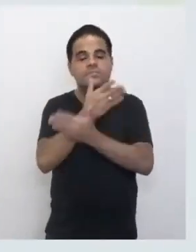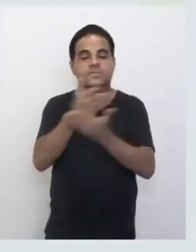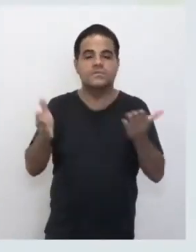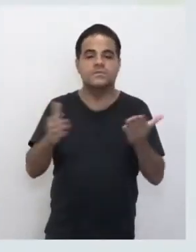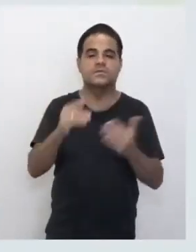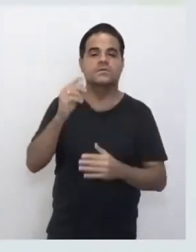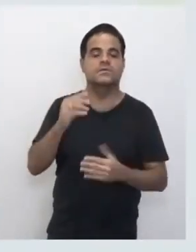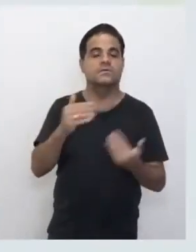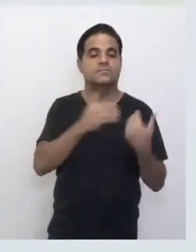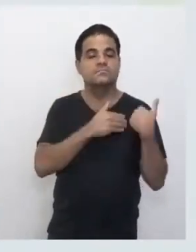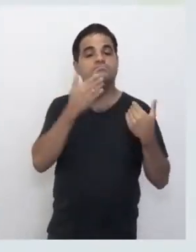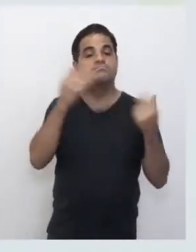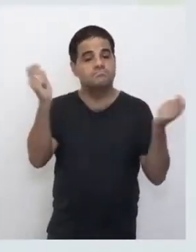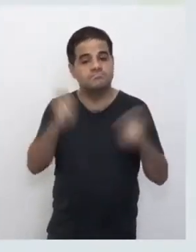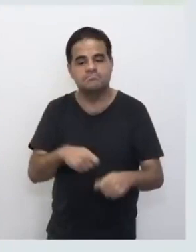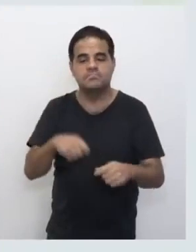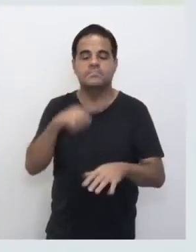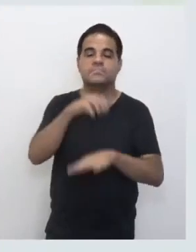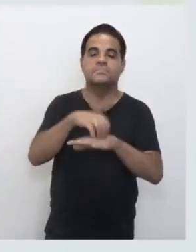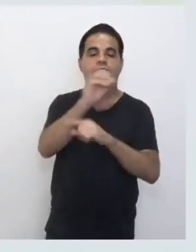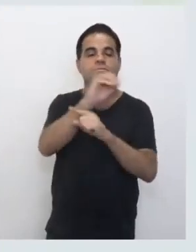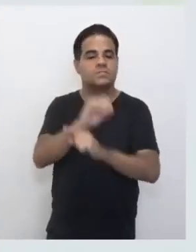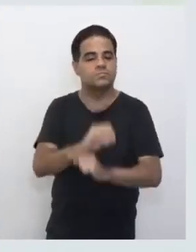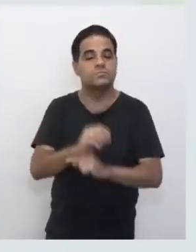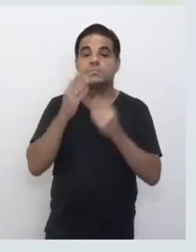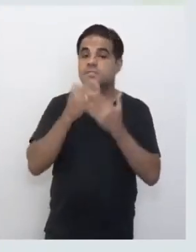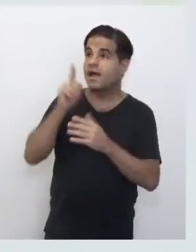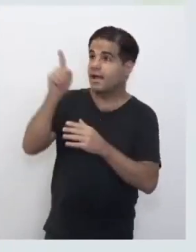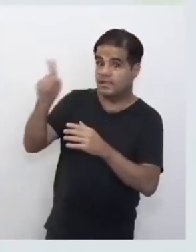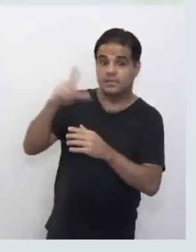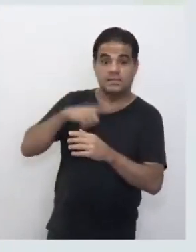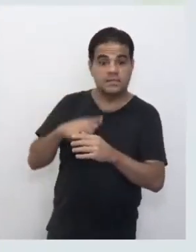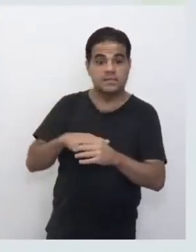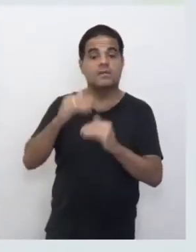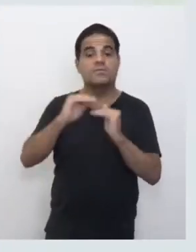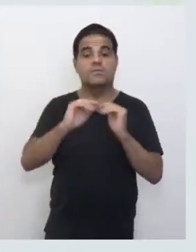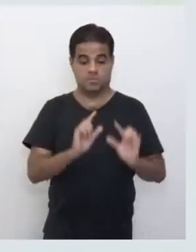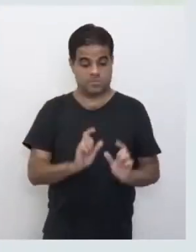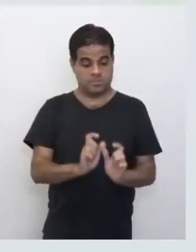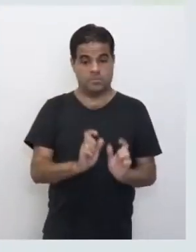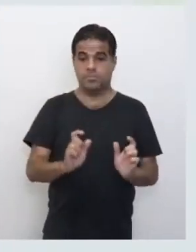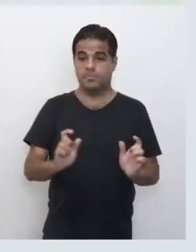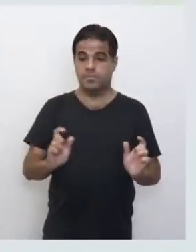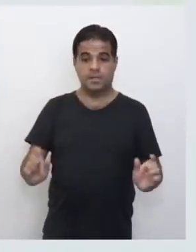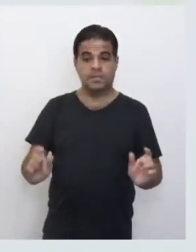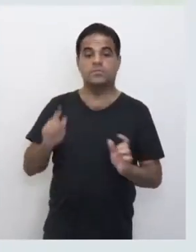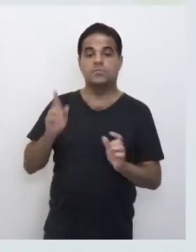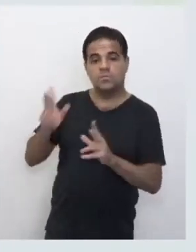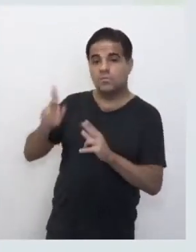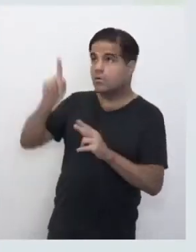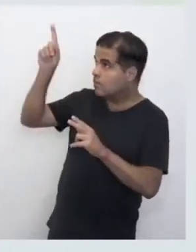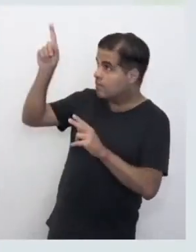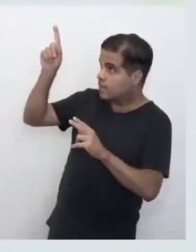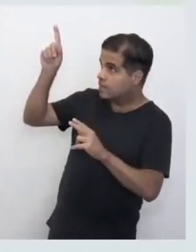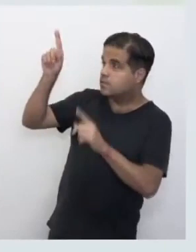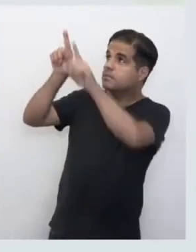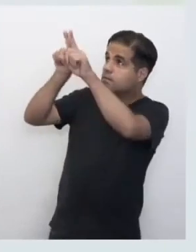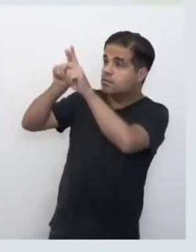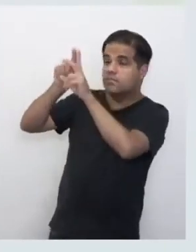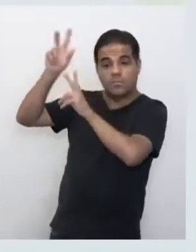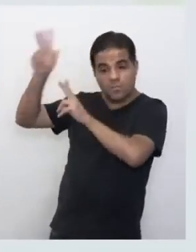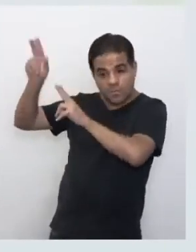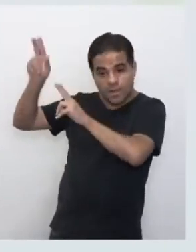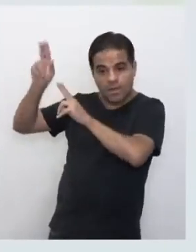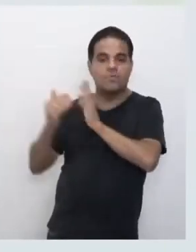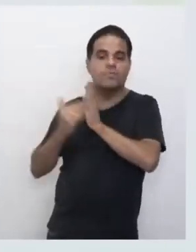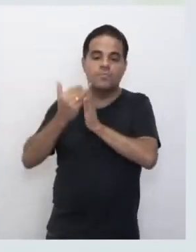usabilidade do aplicativo do Centro de Mídias. Então, aqui embaixo nós temos aqui um menuzinho, assim como aqui do ladinho. Então, vamos